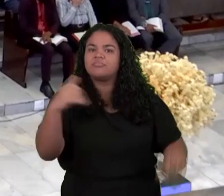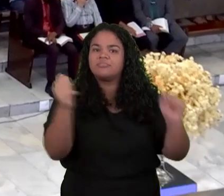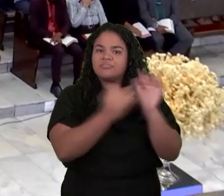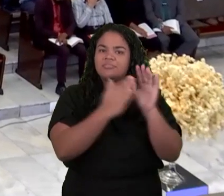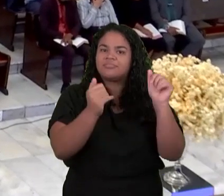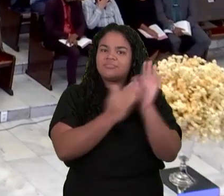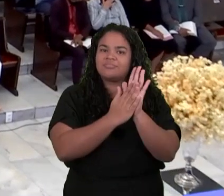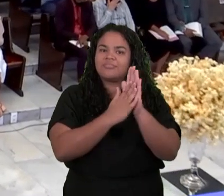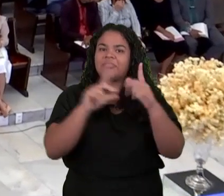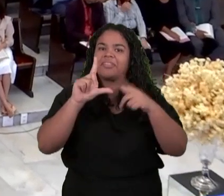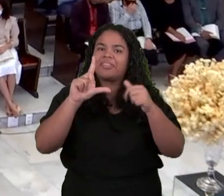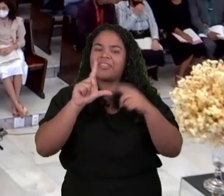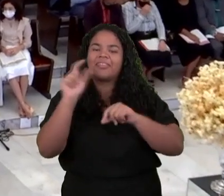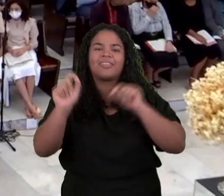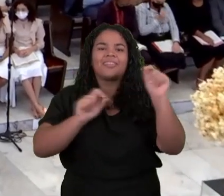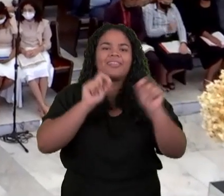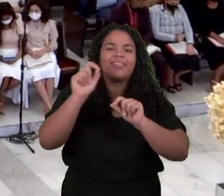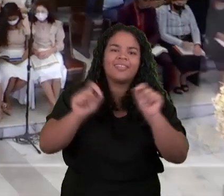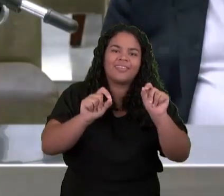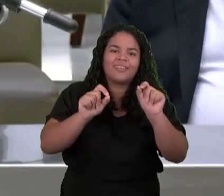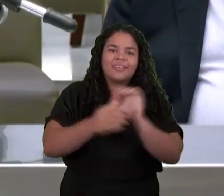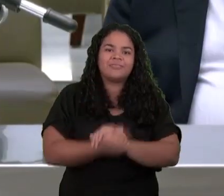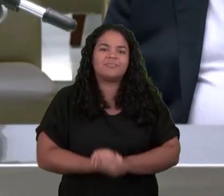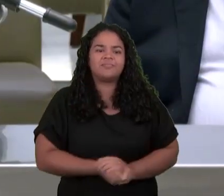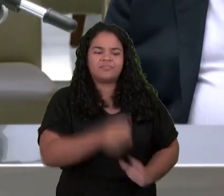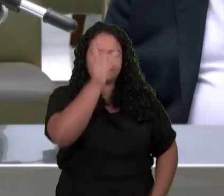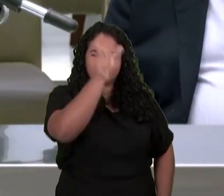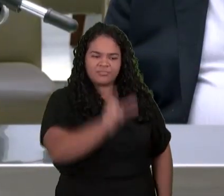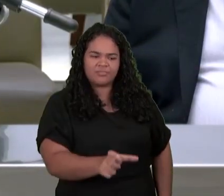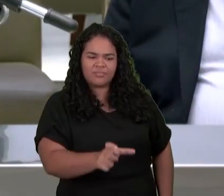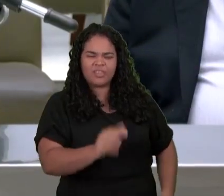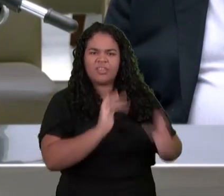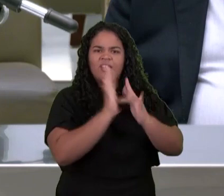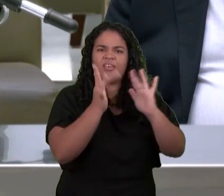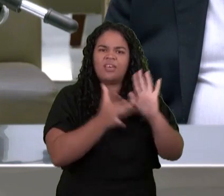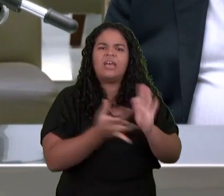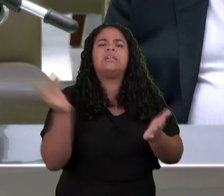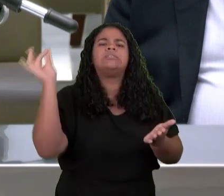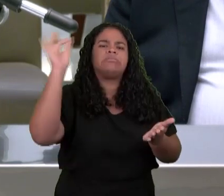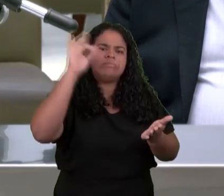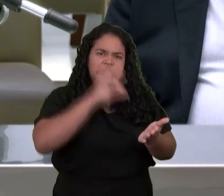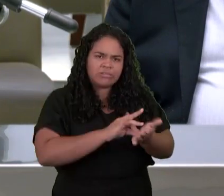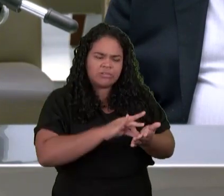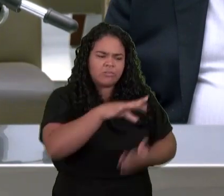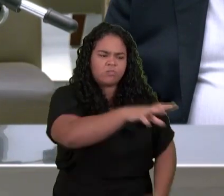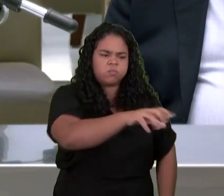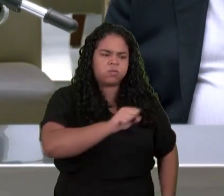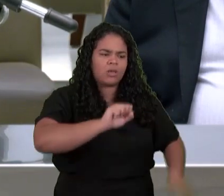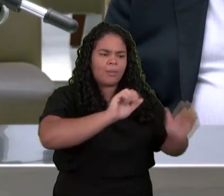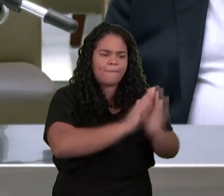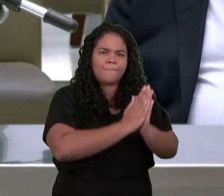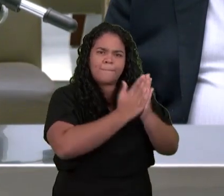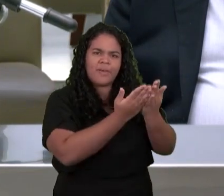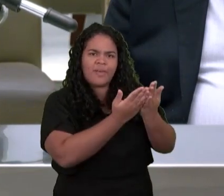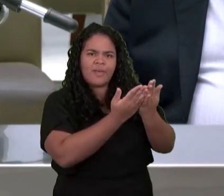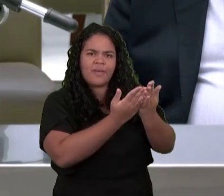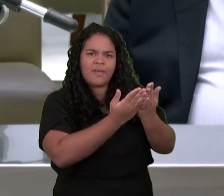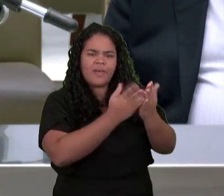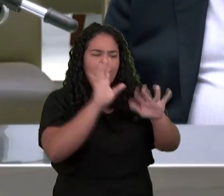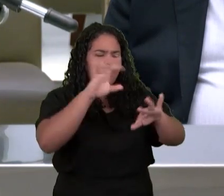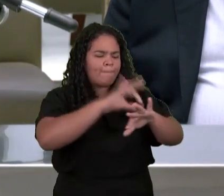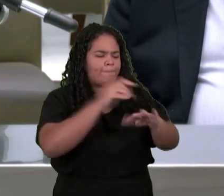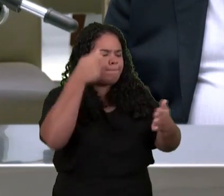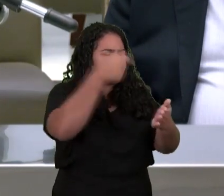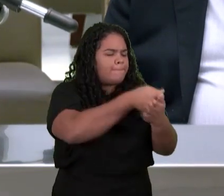Digno és De tomar o livro E de abrir os seus selos Porque foste